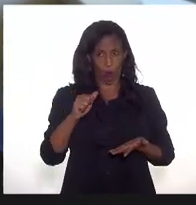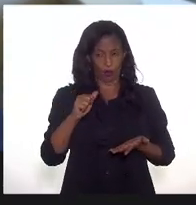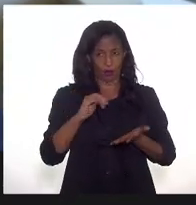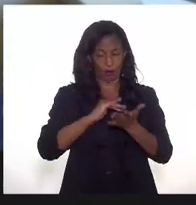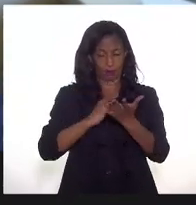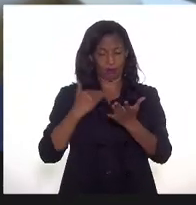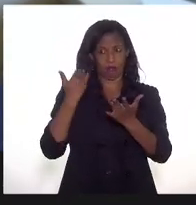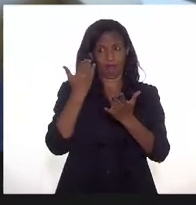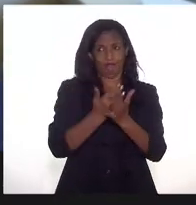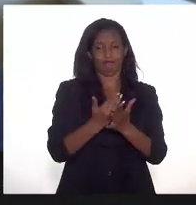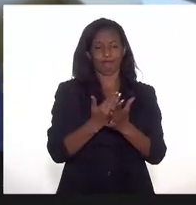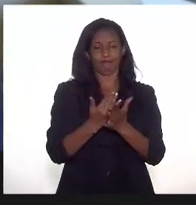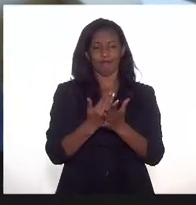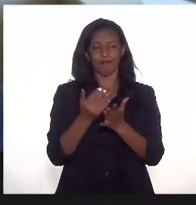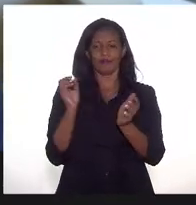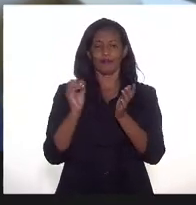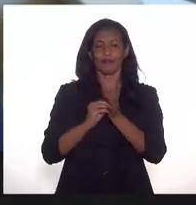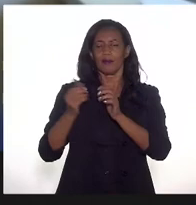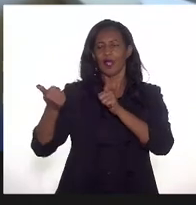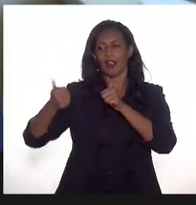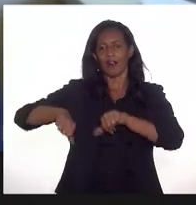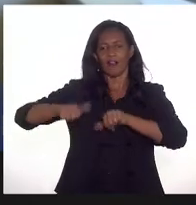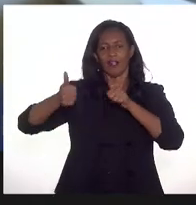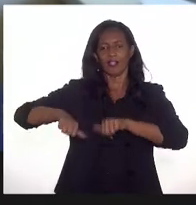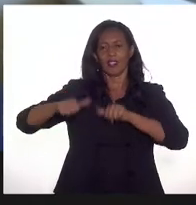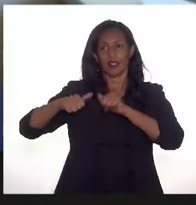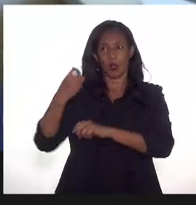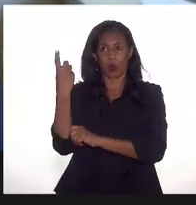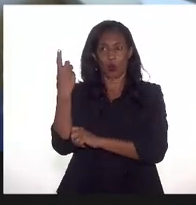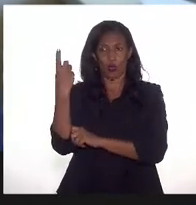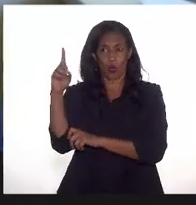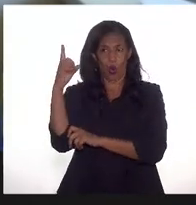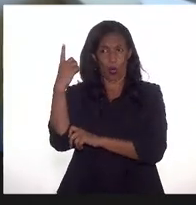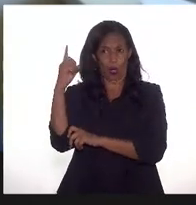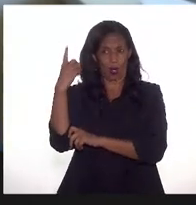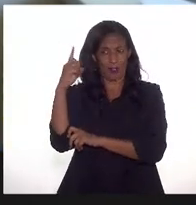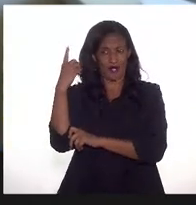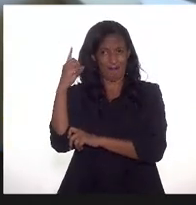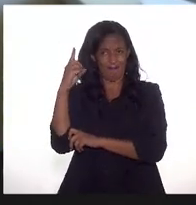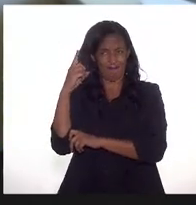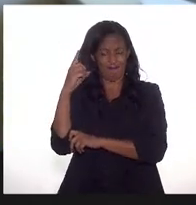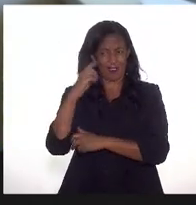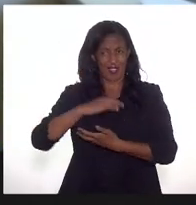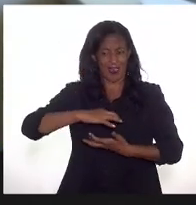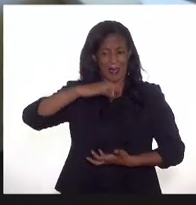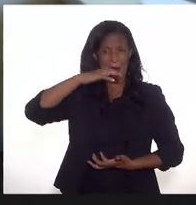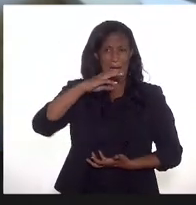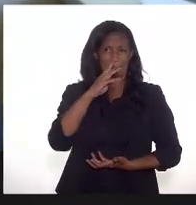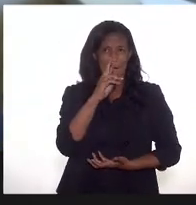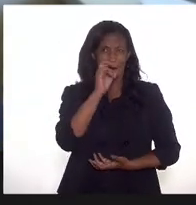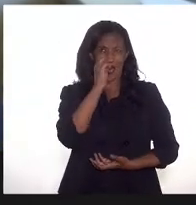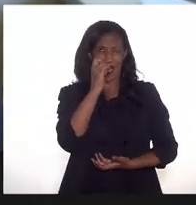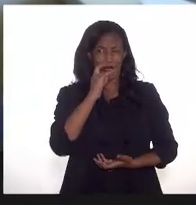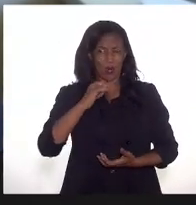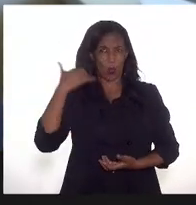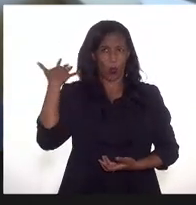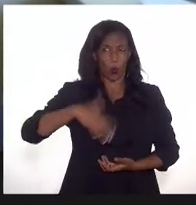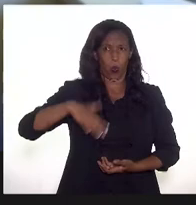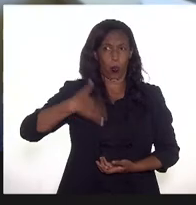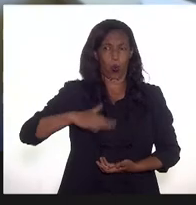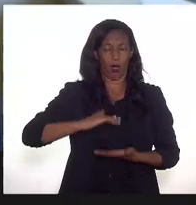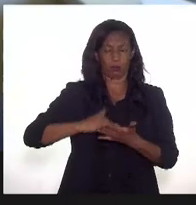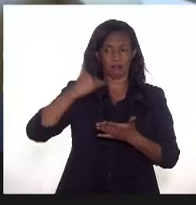brutais, que a variação do dólar foi brutal e a variação do preço do barril também foi grande, no sentido